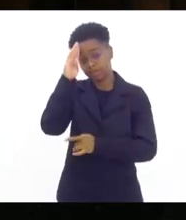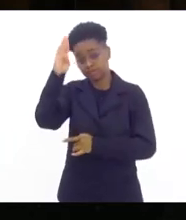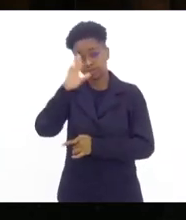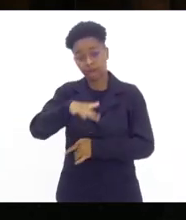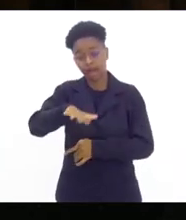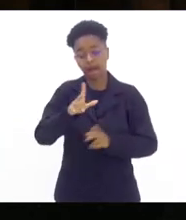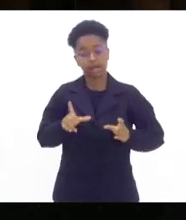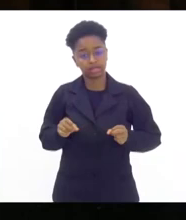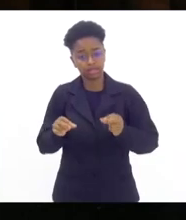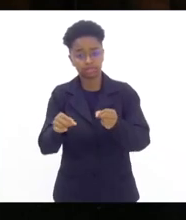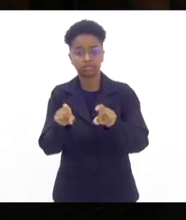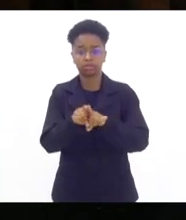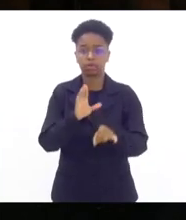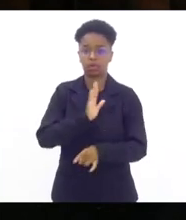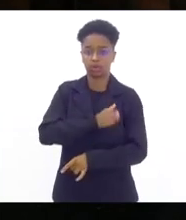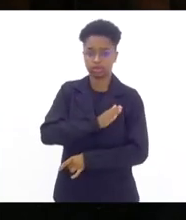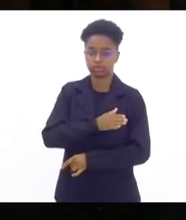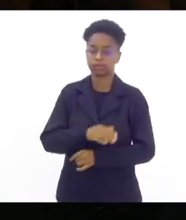a cardiovascular